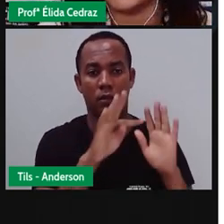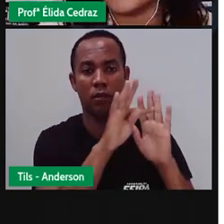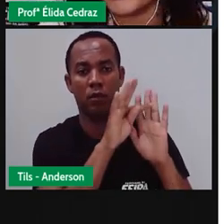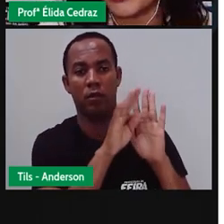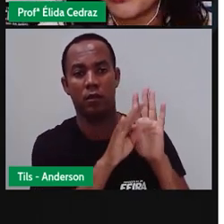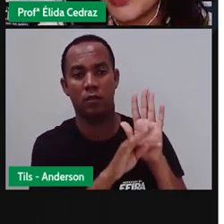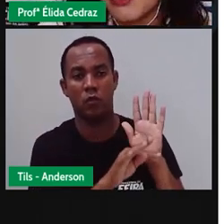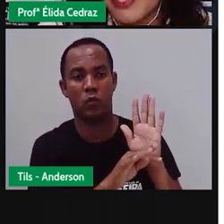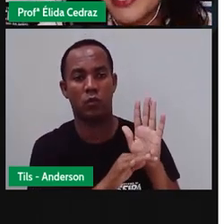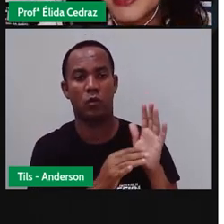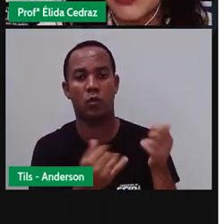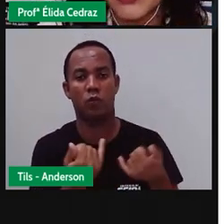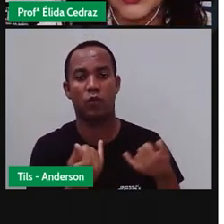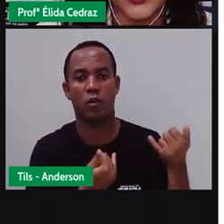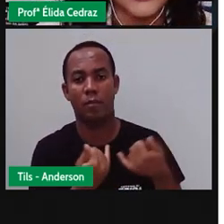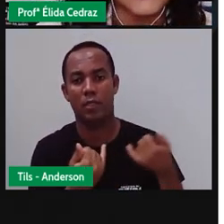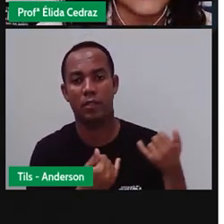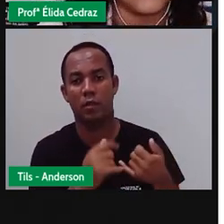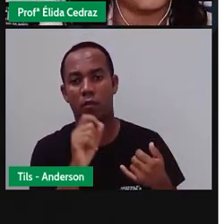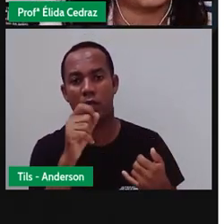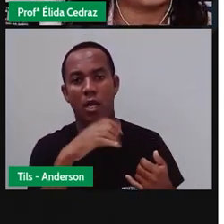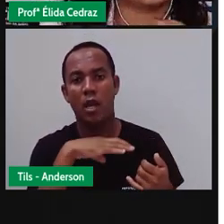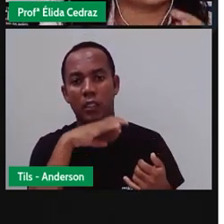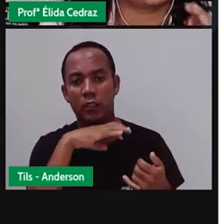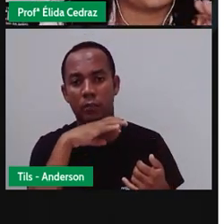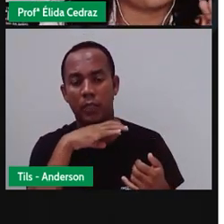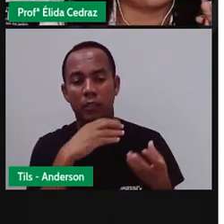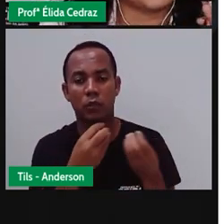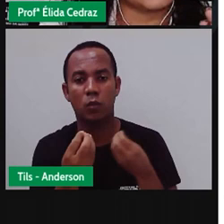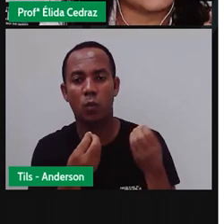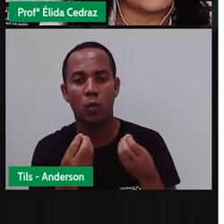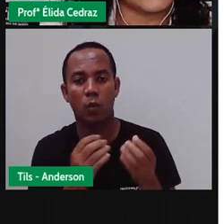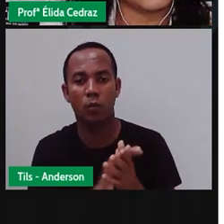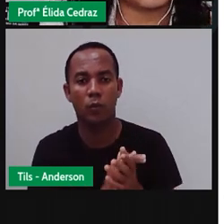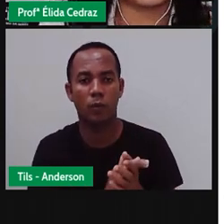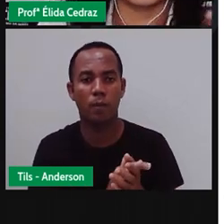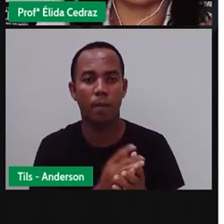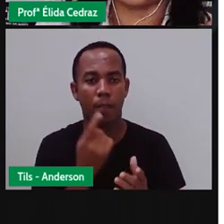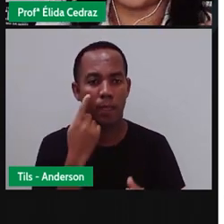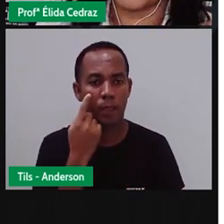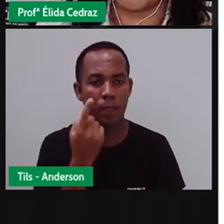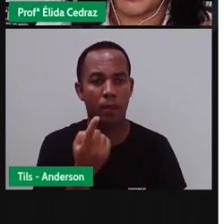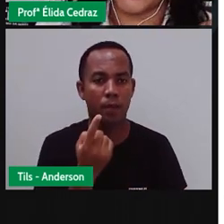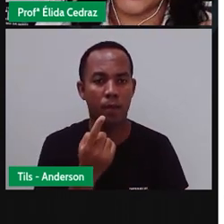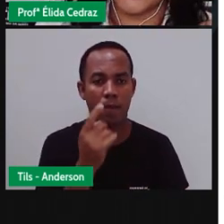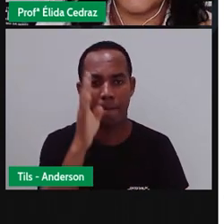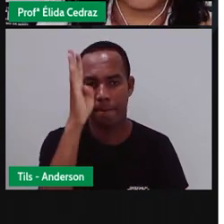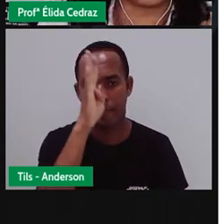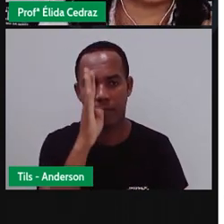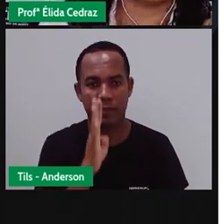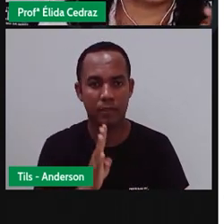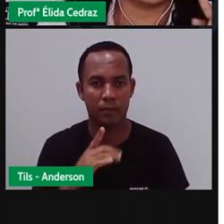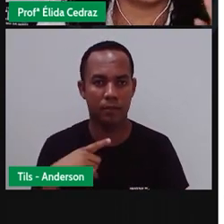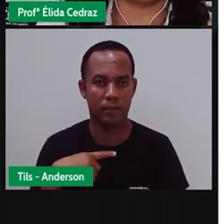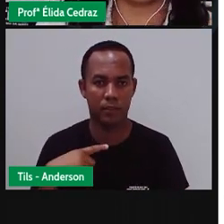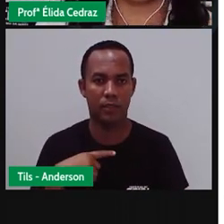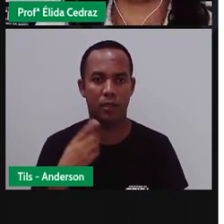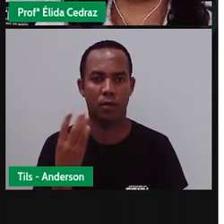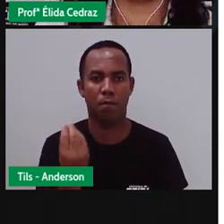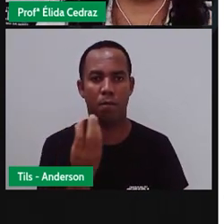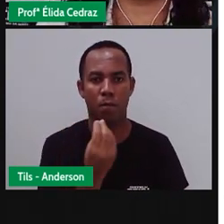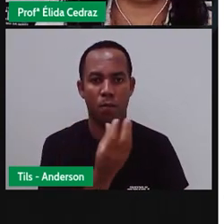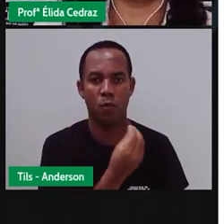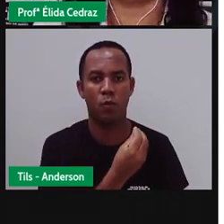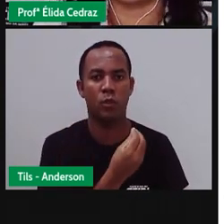falando sobre os animais. Olha só, brasileiros têm muitos pets. Uma